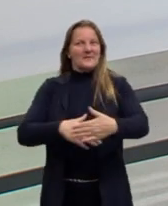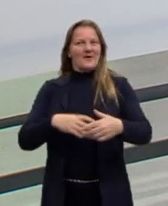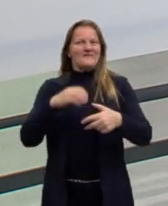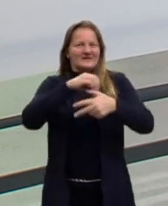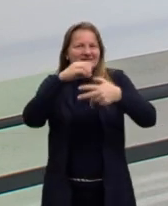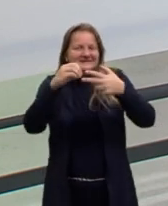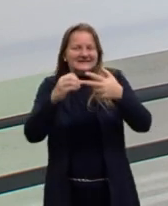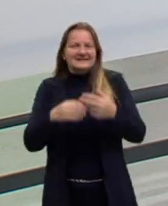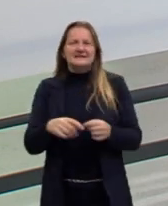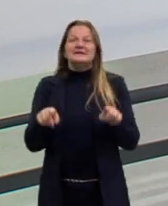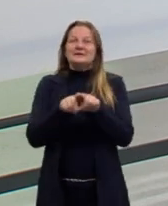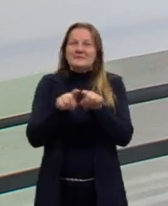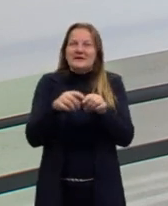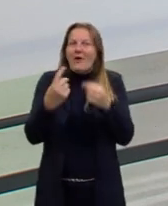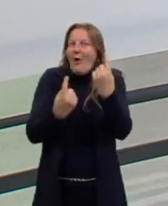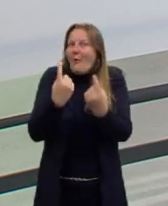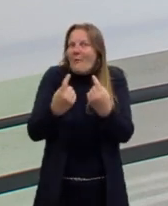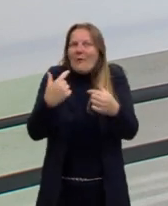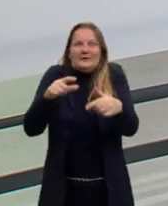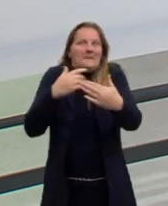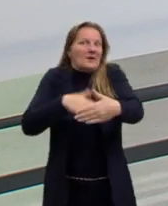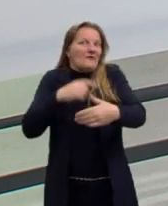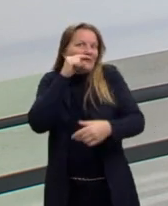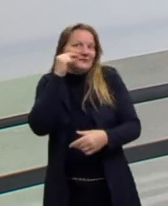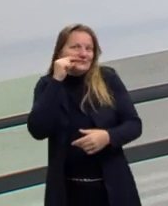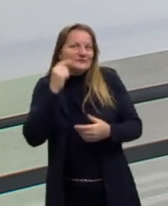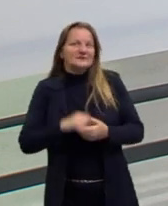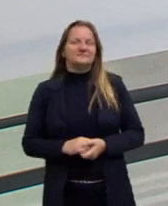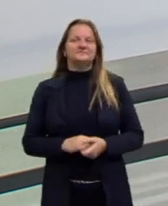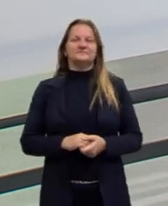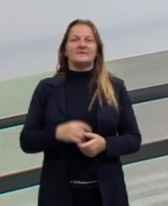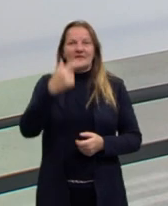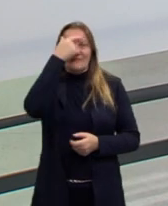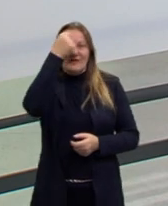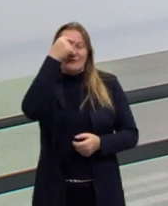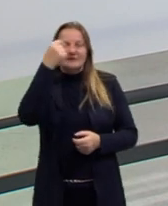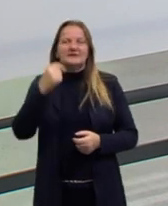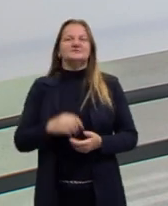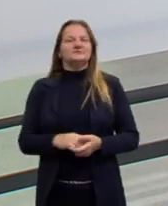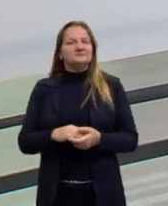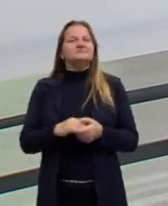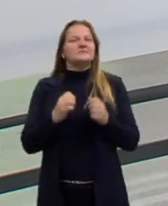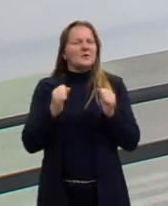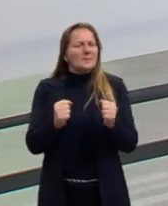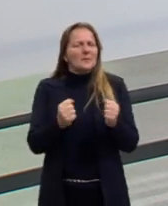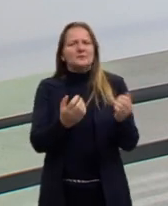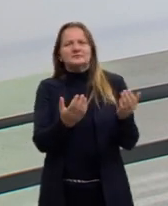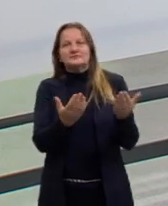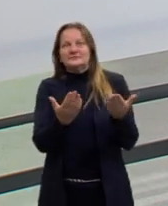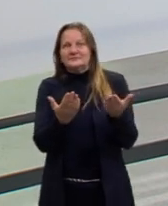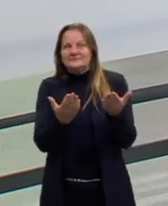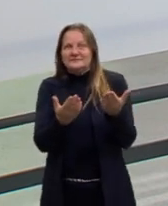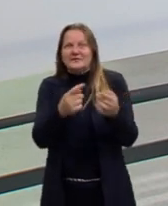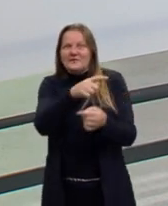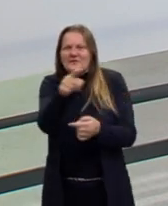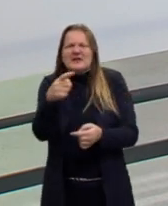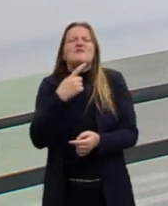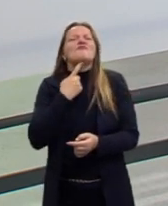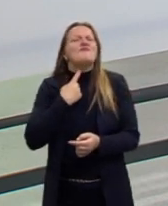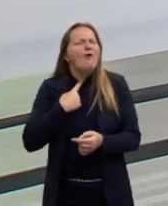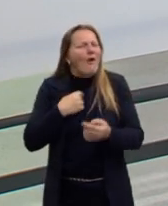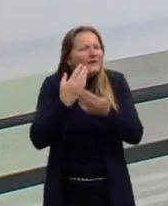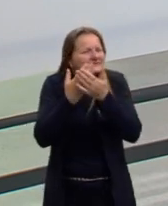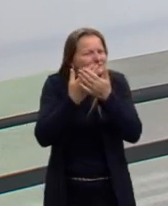ENEM ou também para alguma prova de vestibular, alguma faculdade, universidade também e também você que gosta